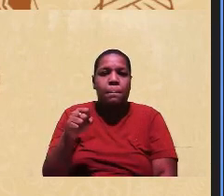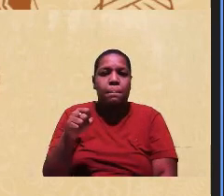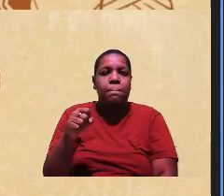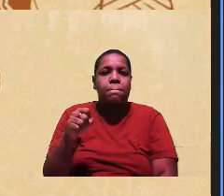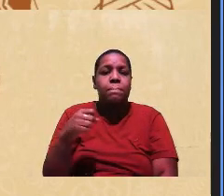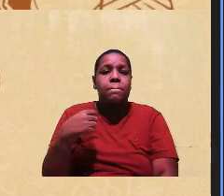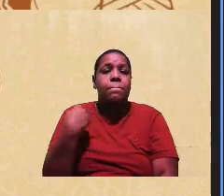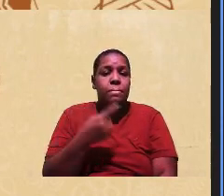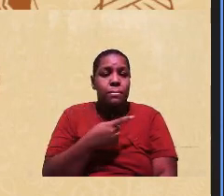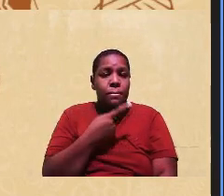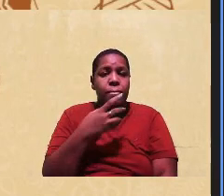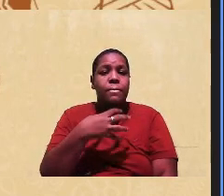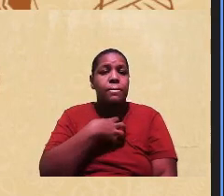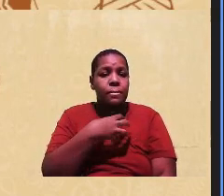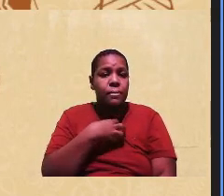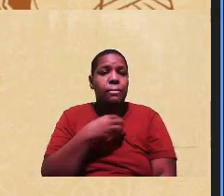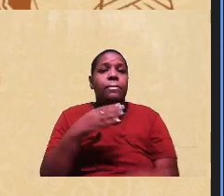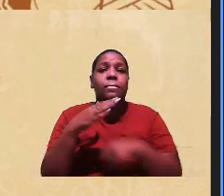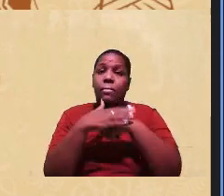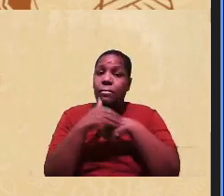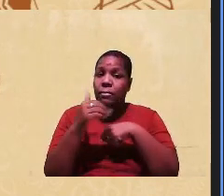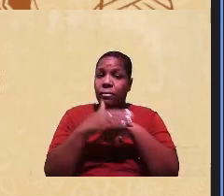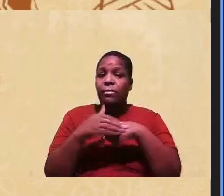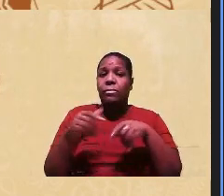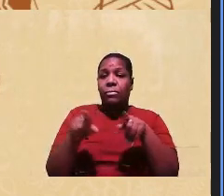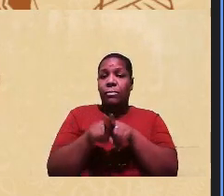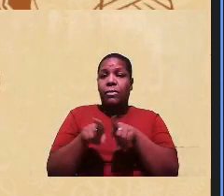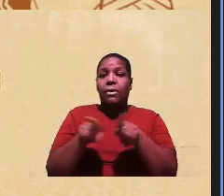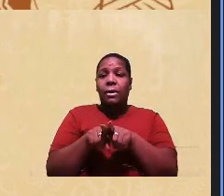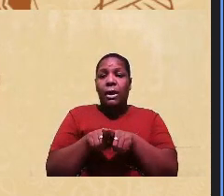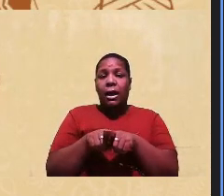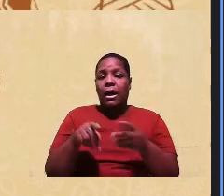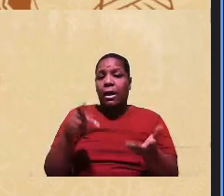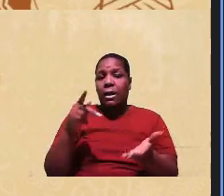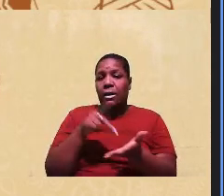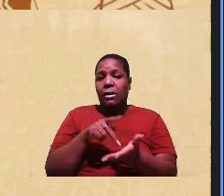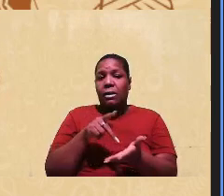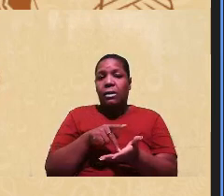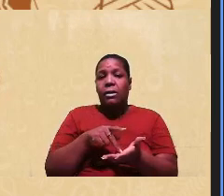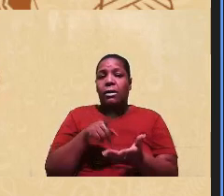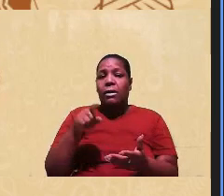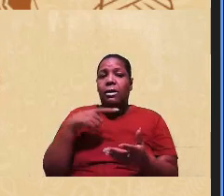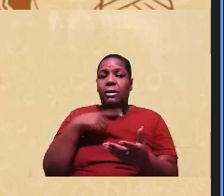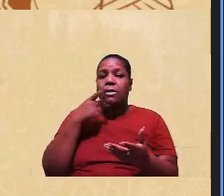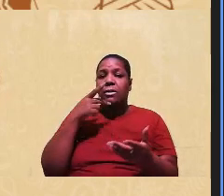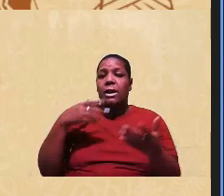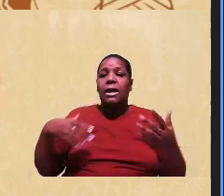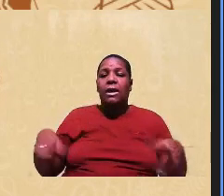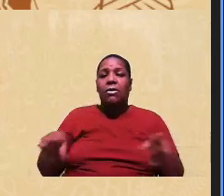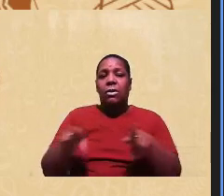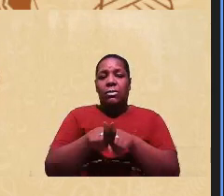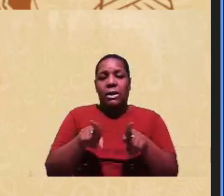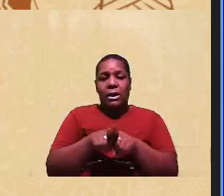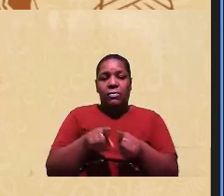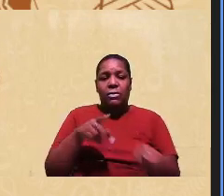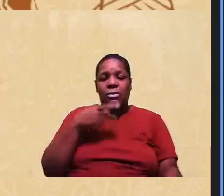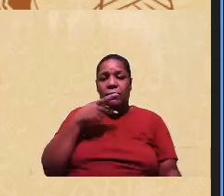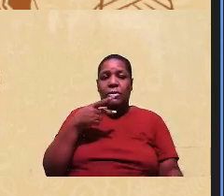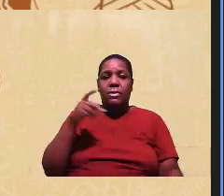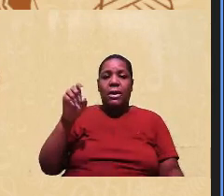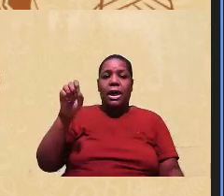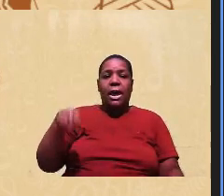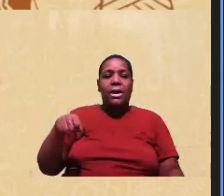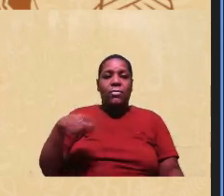a gentileza, o trato, é, gente, é muito, a gente treina até o movimento dos braços e do olhar, porque a pessoa, às vezes,